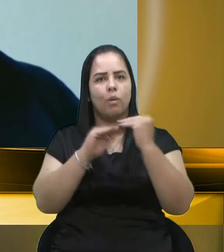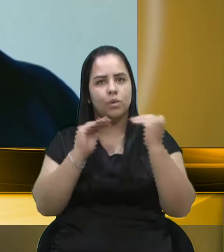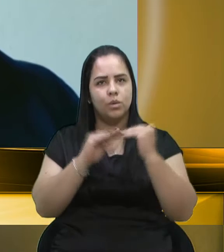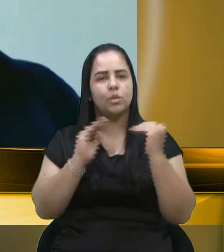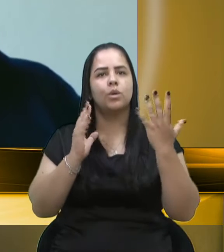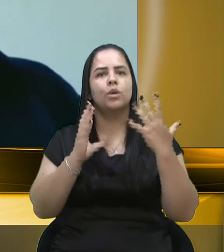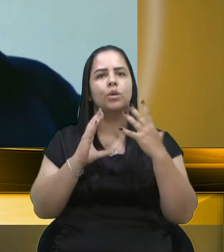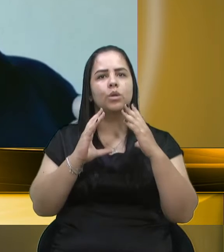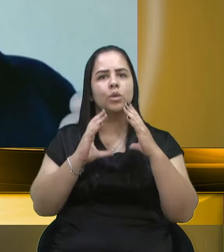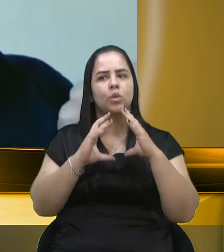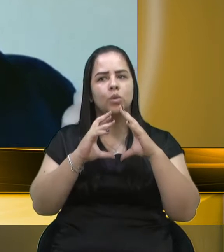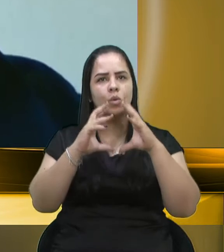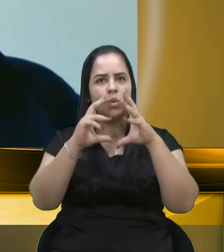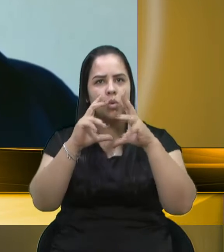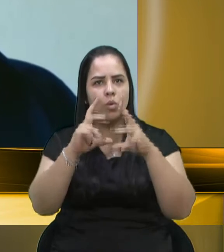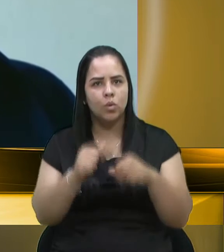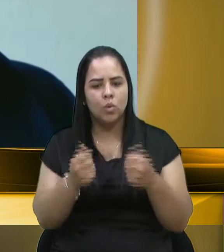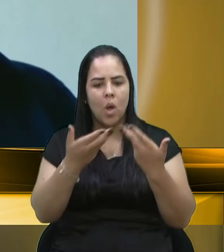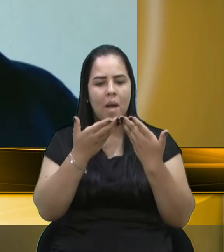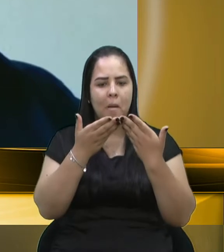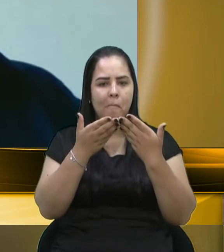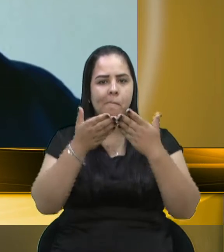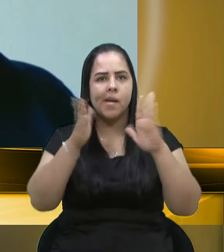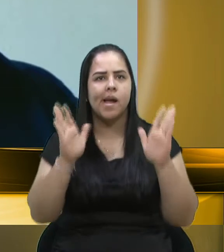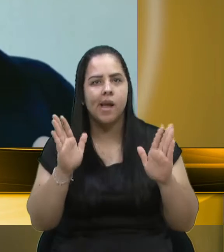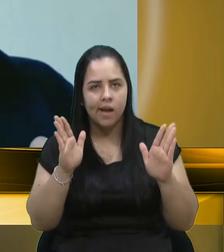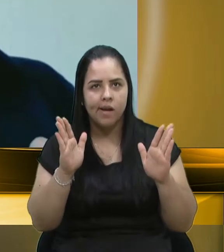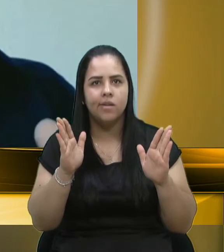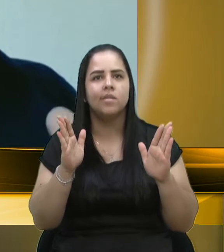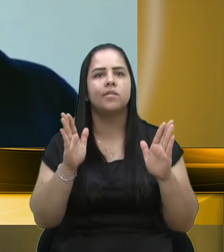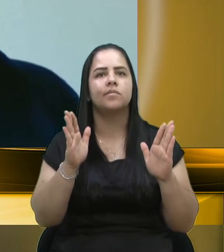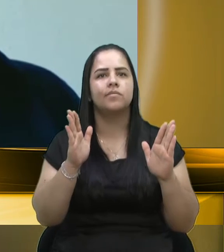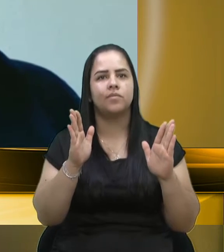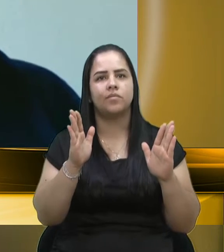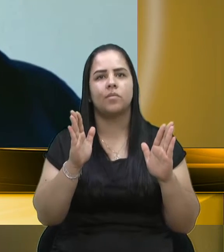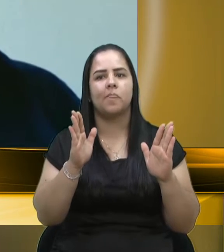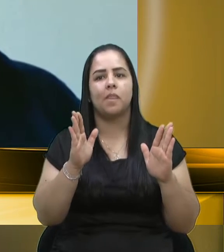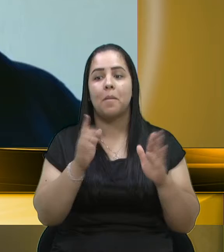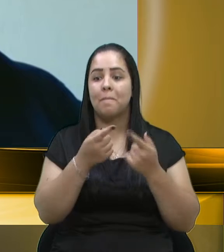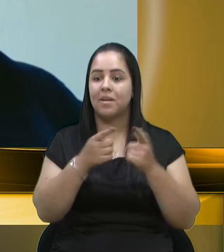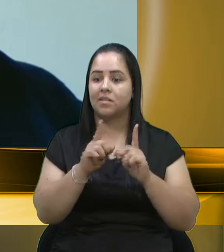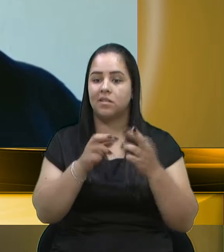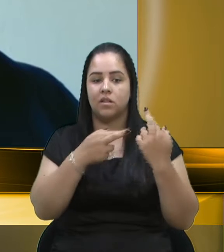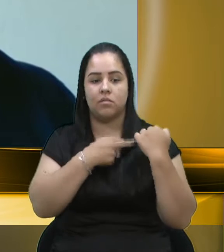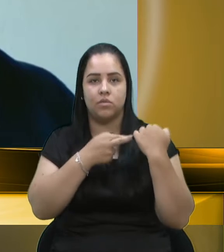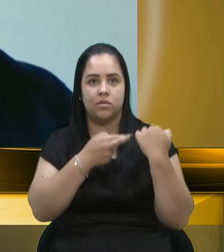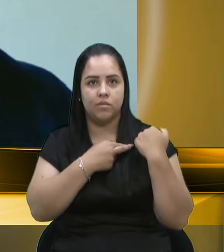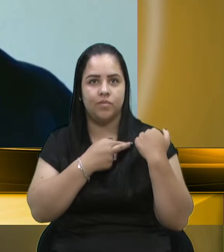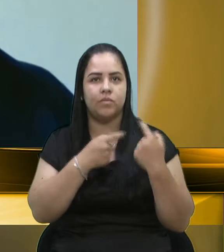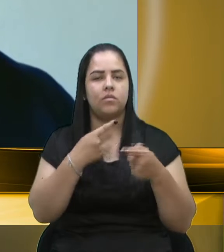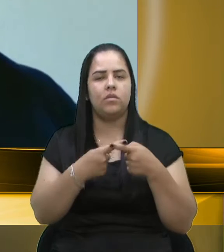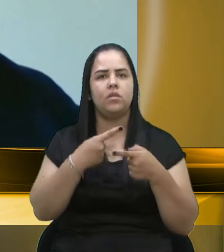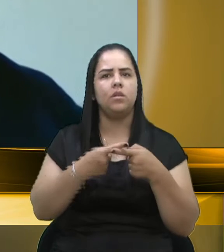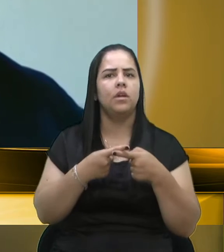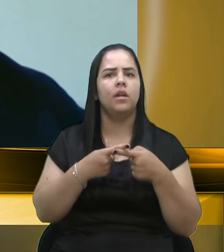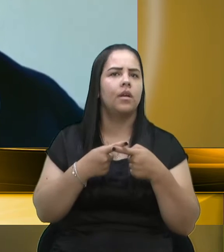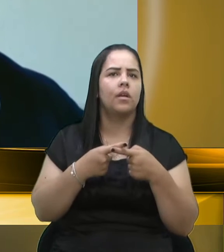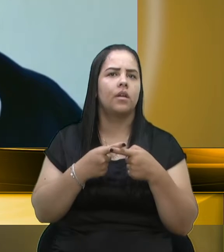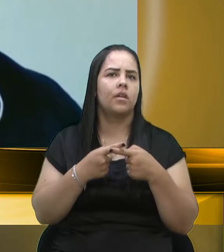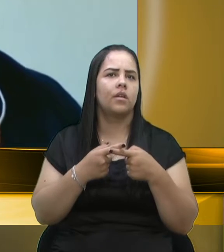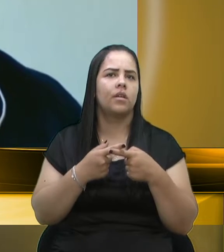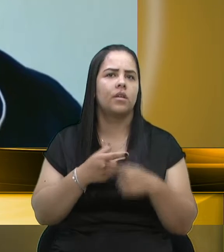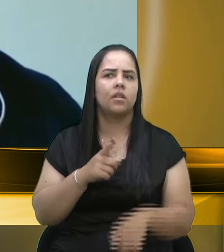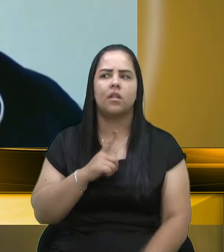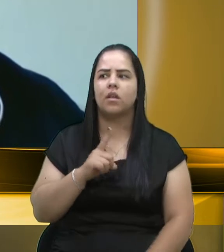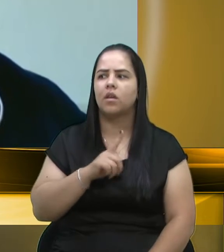aberto com responsabilidade. Por que que o que está, vamos